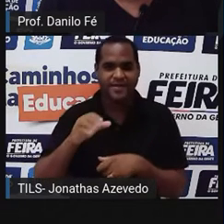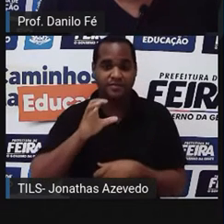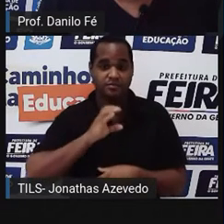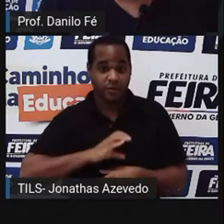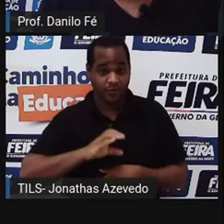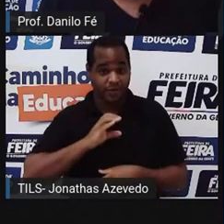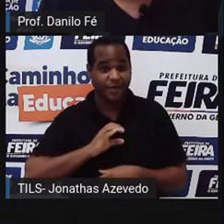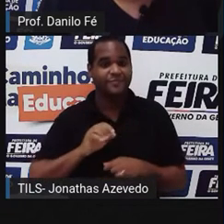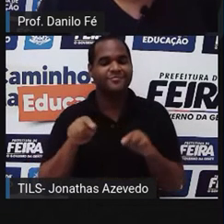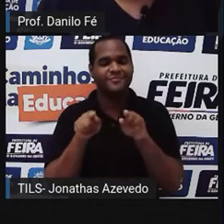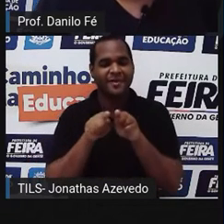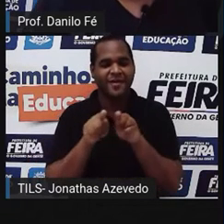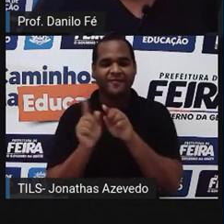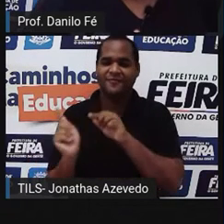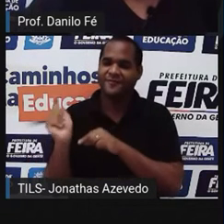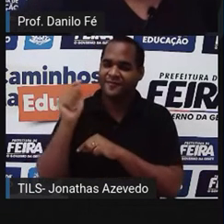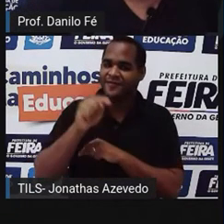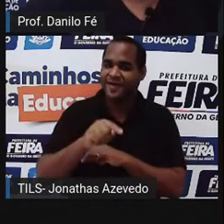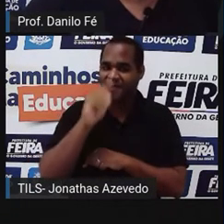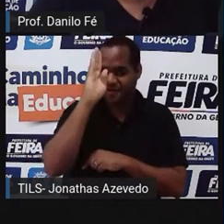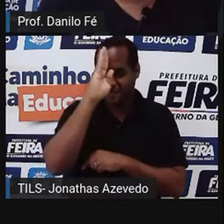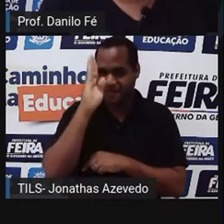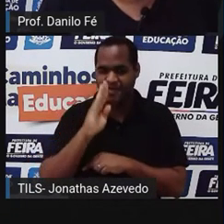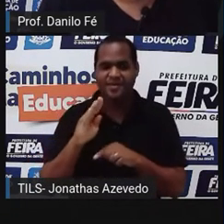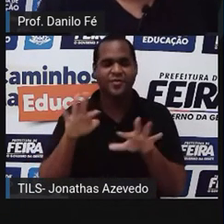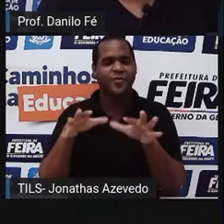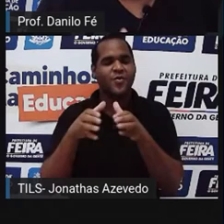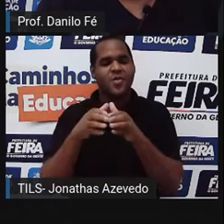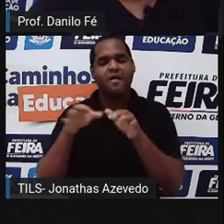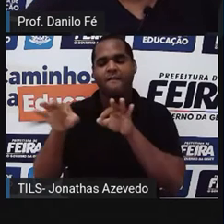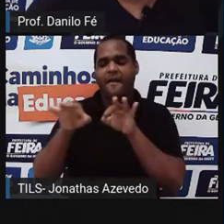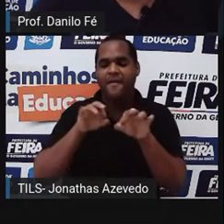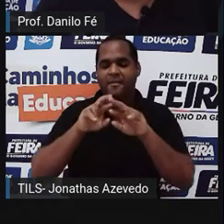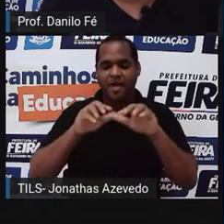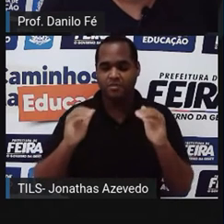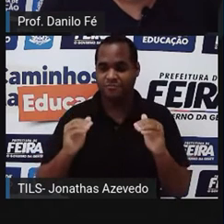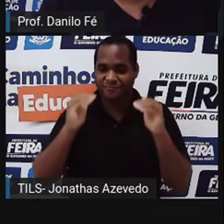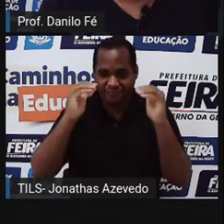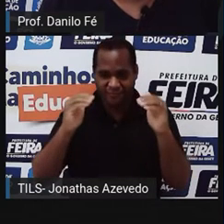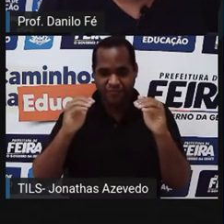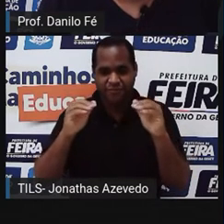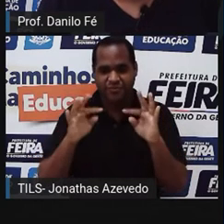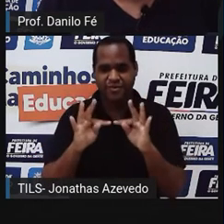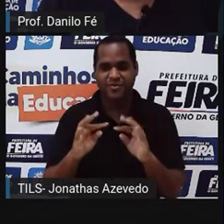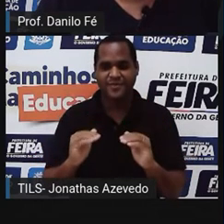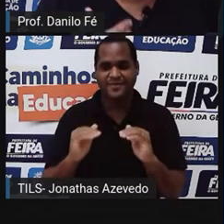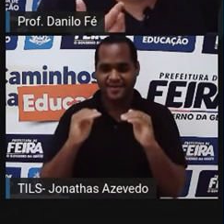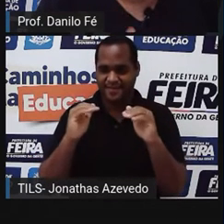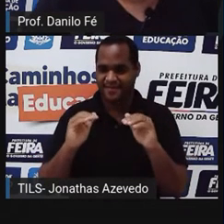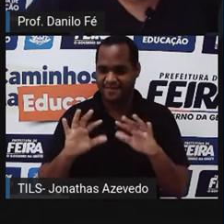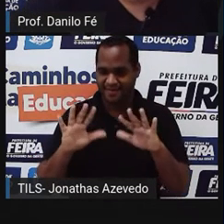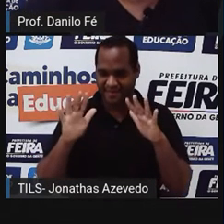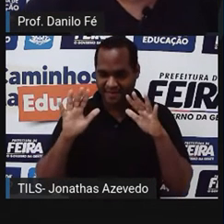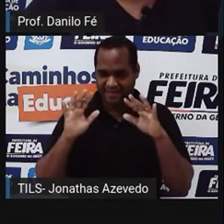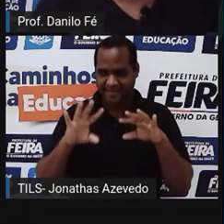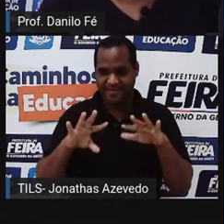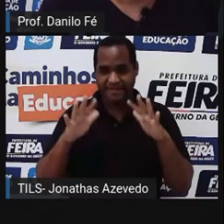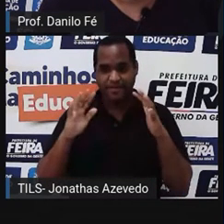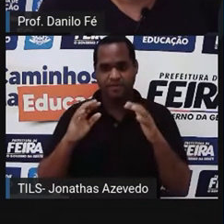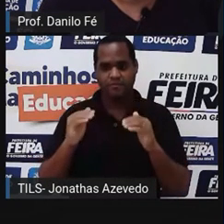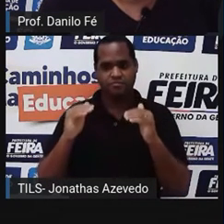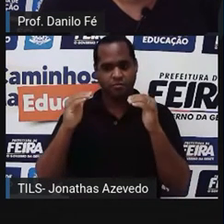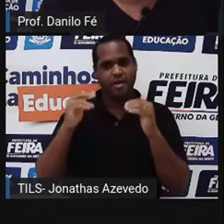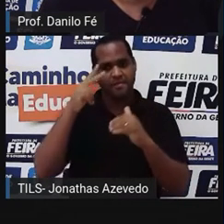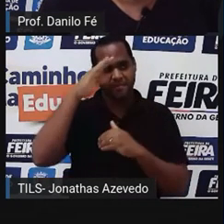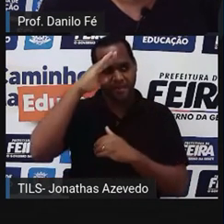para o Brasil. A Corte Suprema, o Tesouro Nacional, os altos-chefes